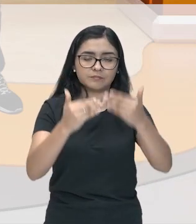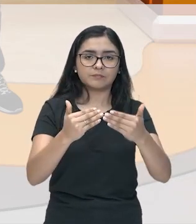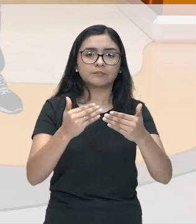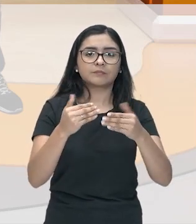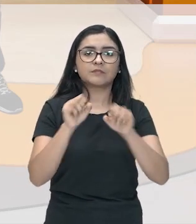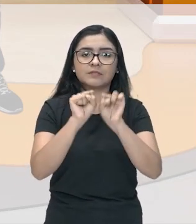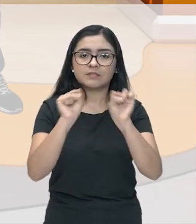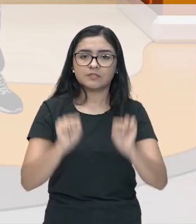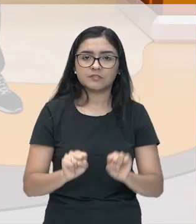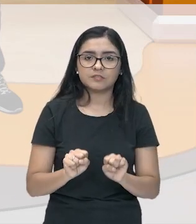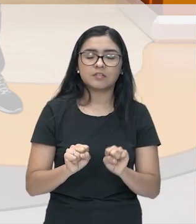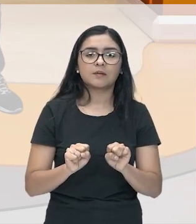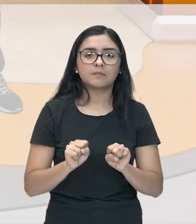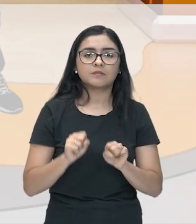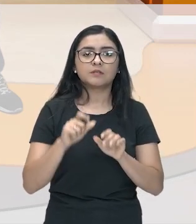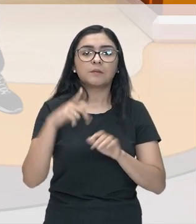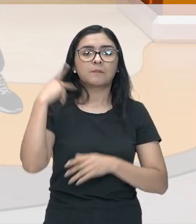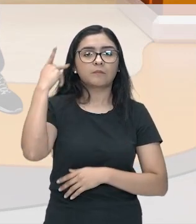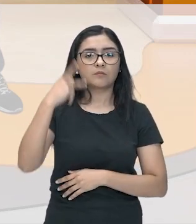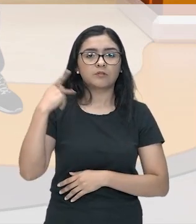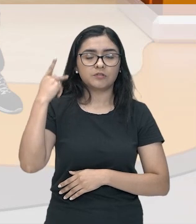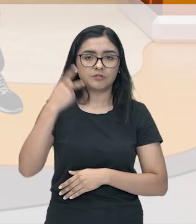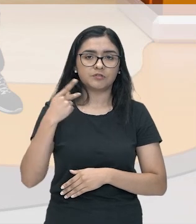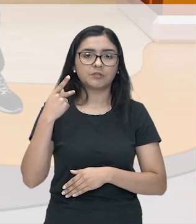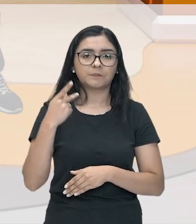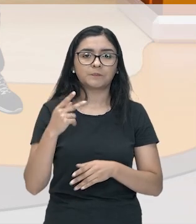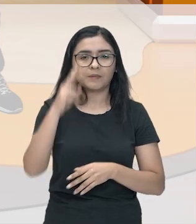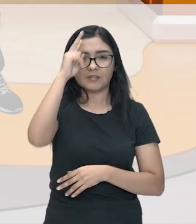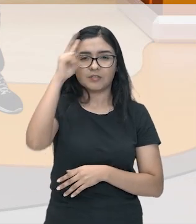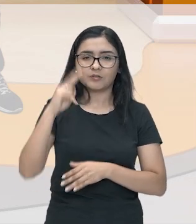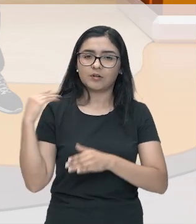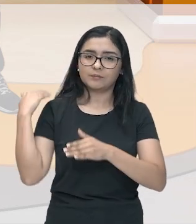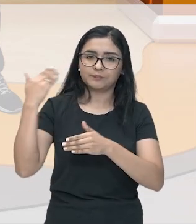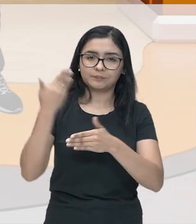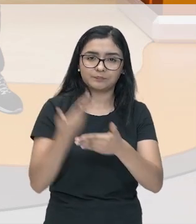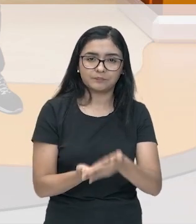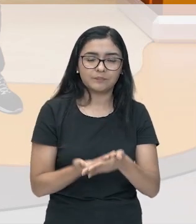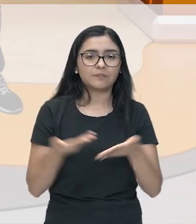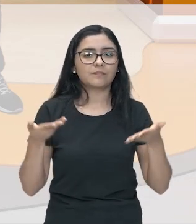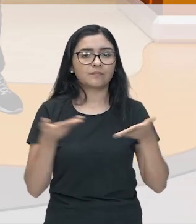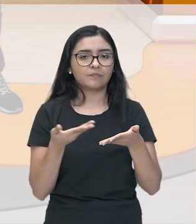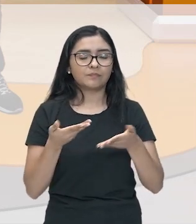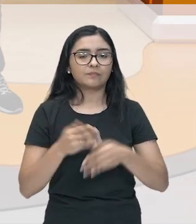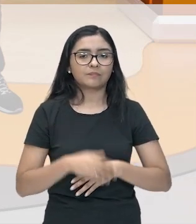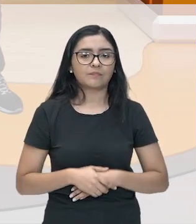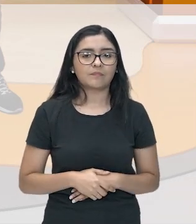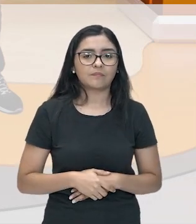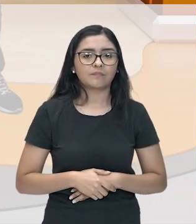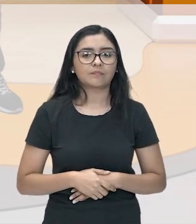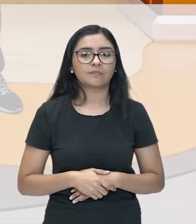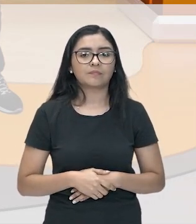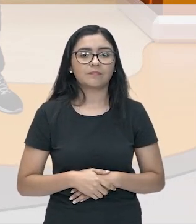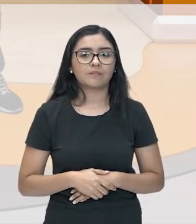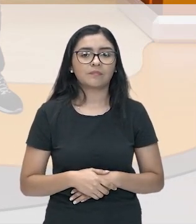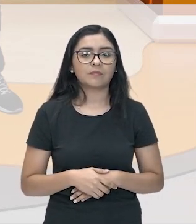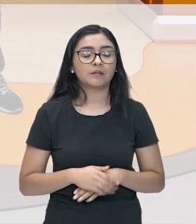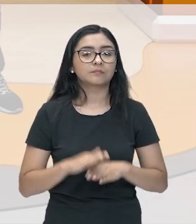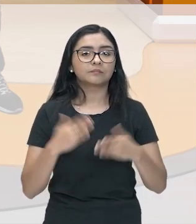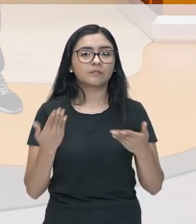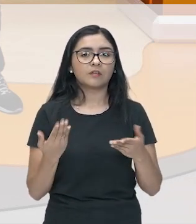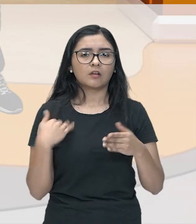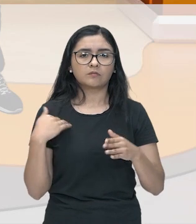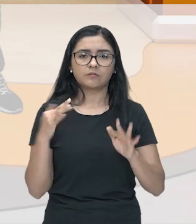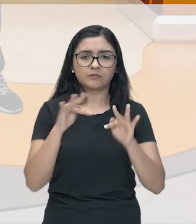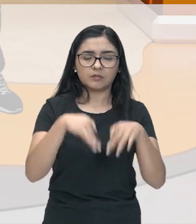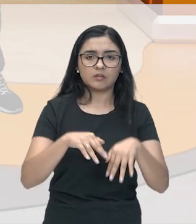legais e políticos ao longo da história. Mas, olha só, não se resume